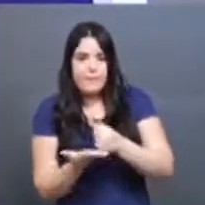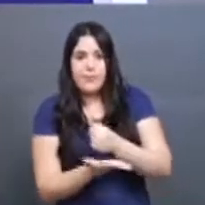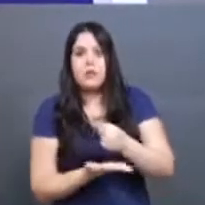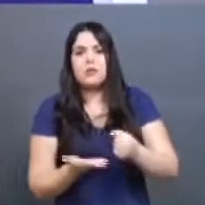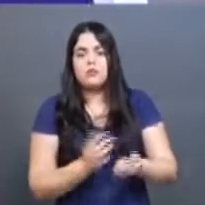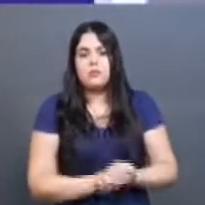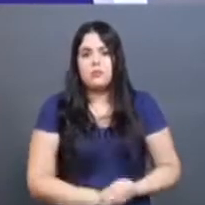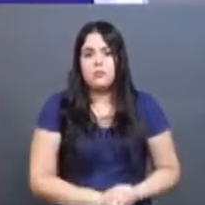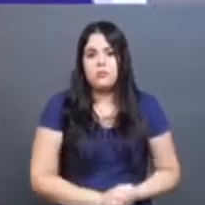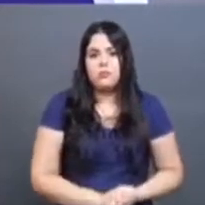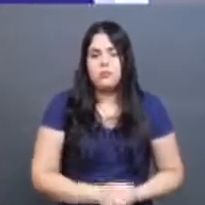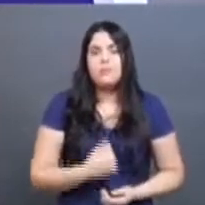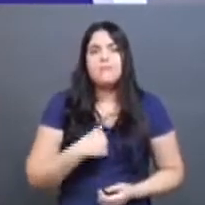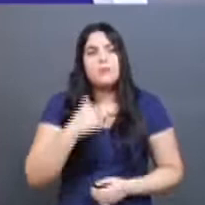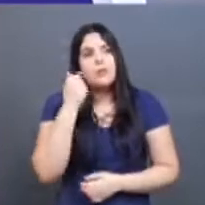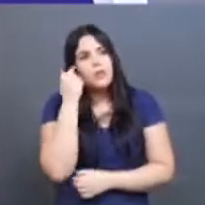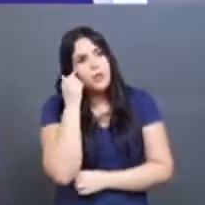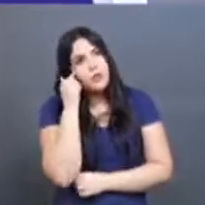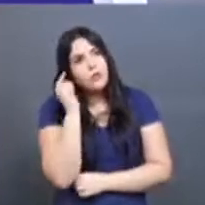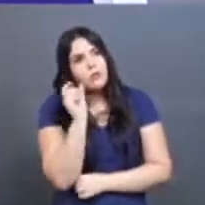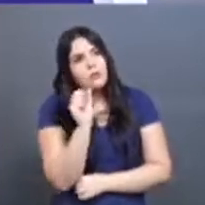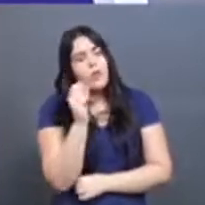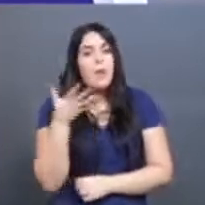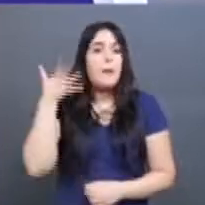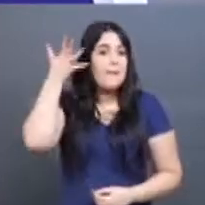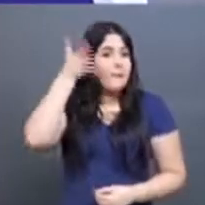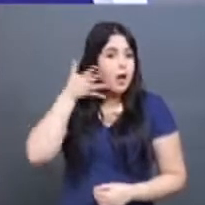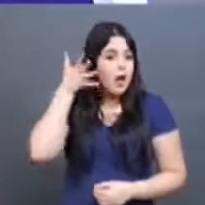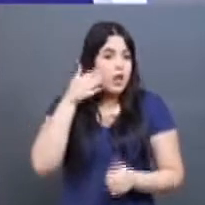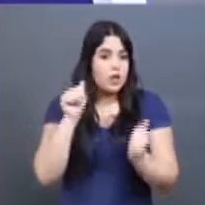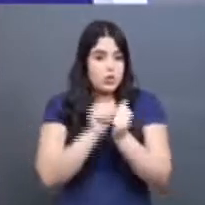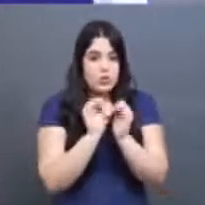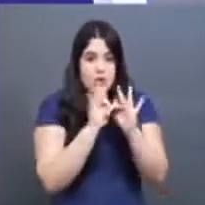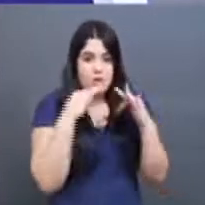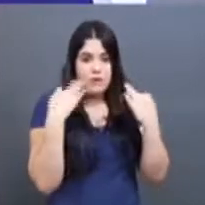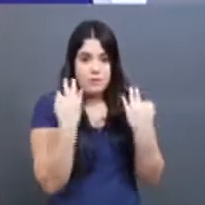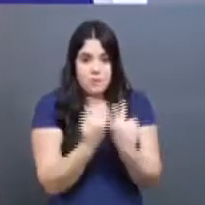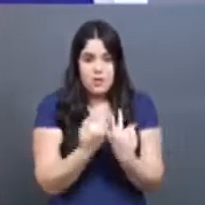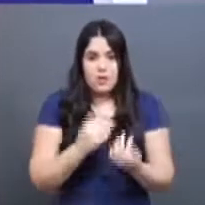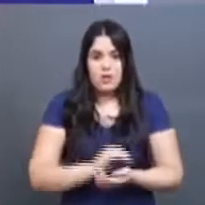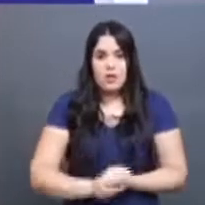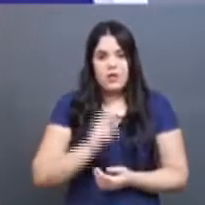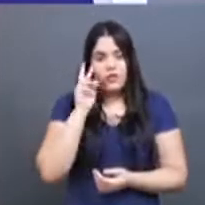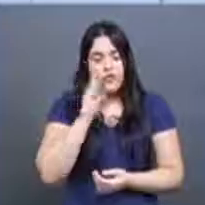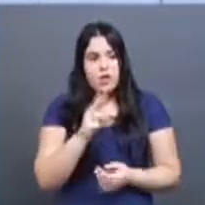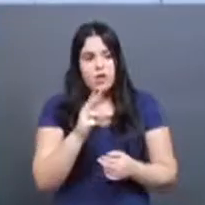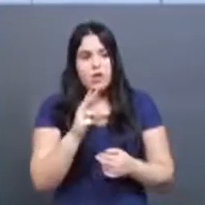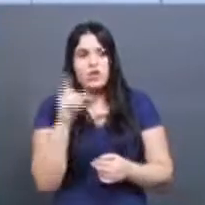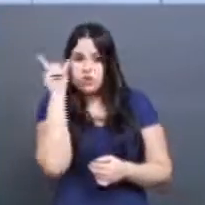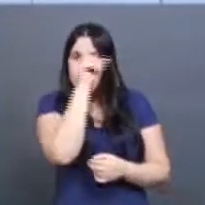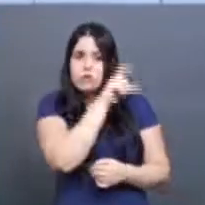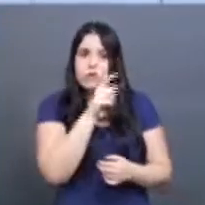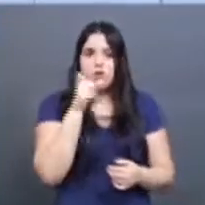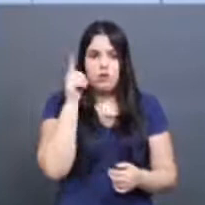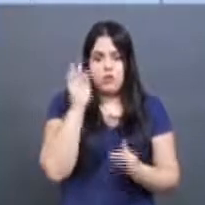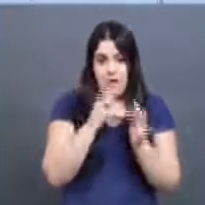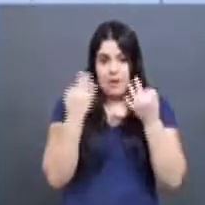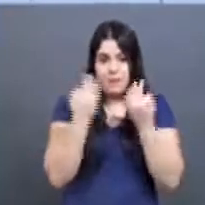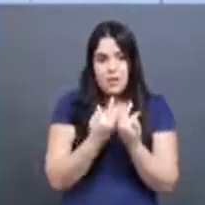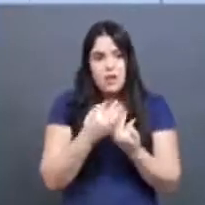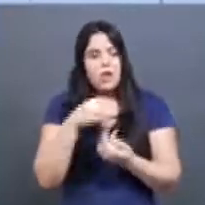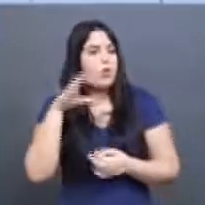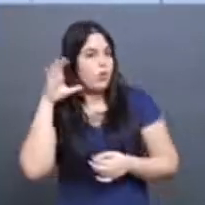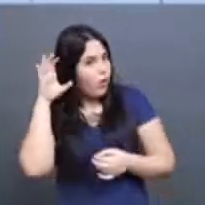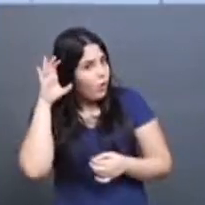violência? Eu fico pensando em palestras junto com esses pais, acolher essa dificuldade desses pais, ouvi-los, né? Dar um